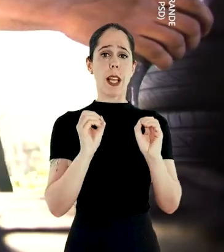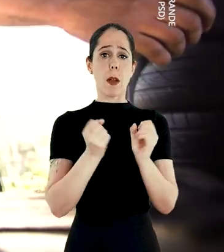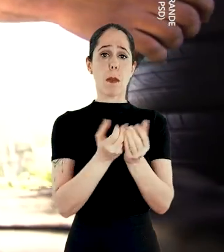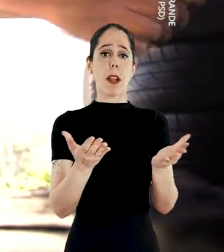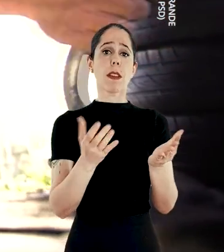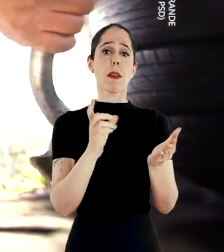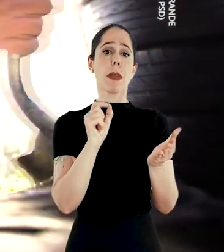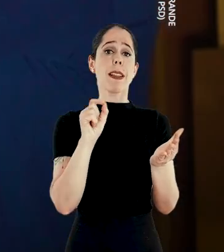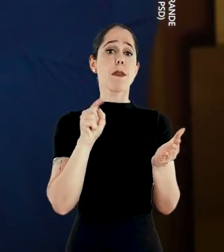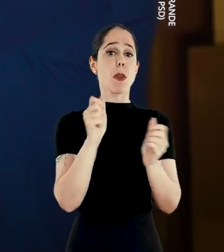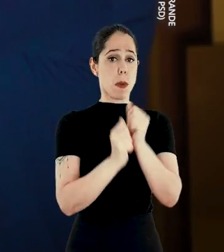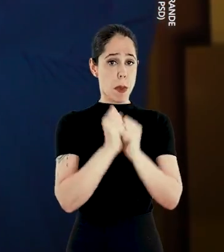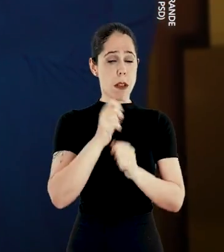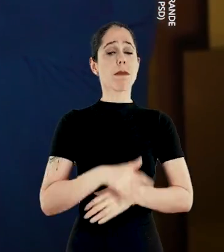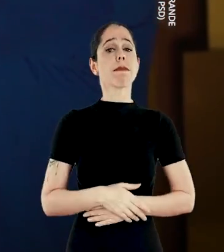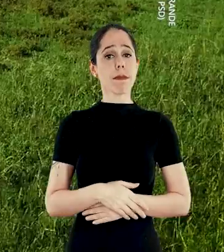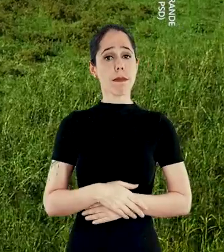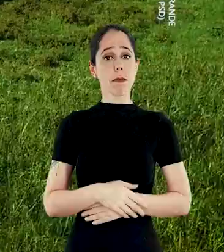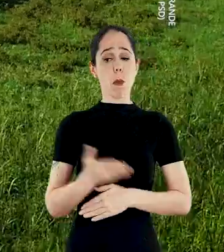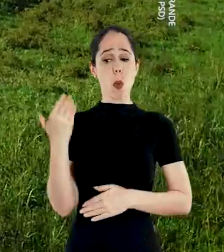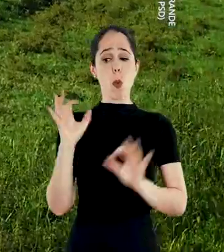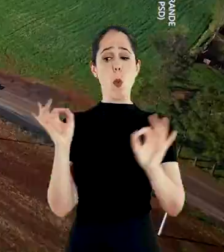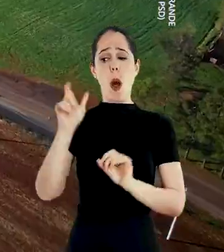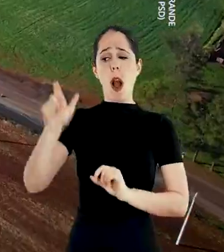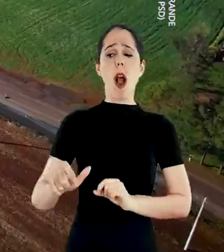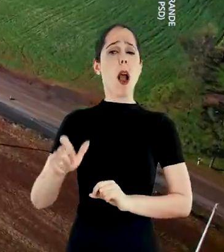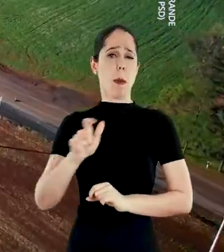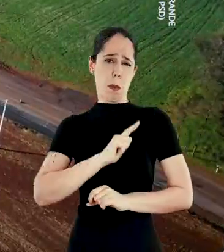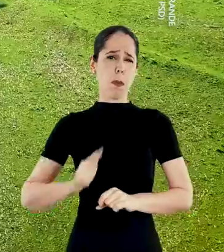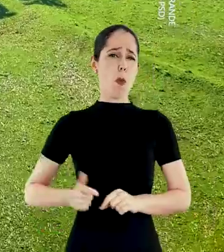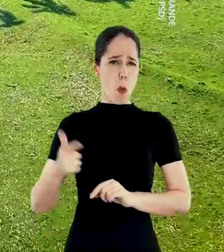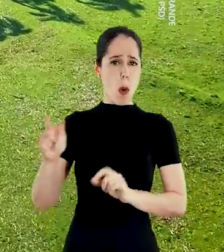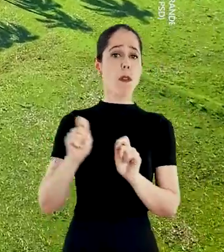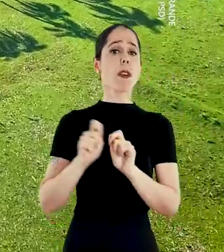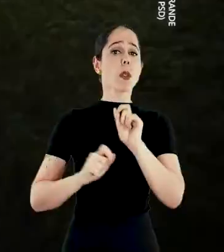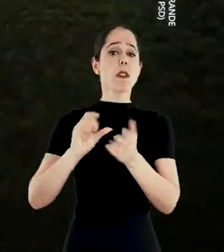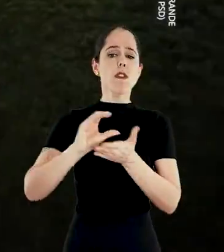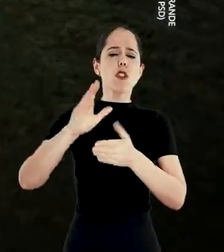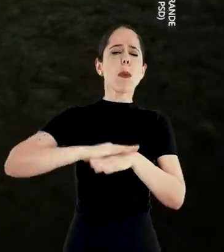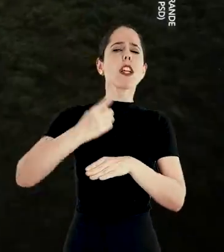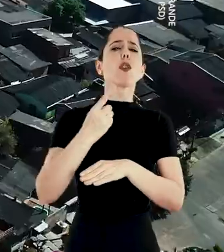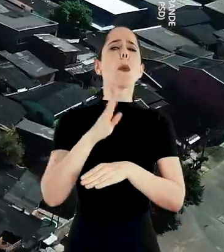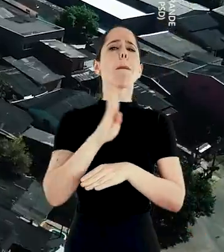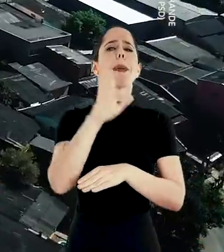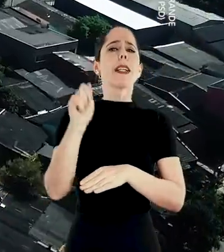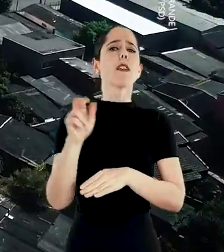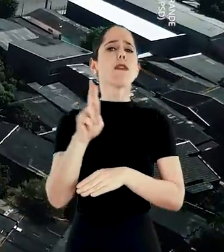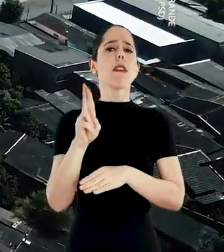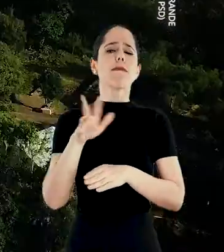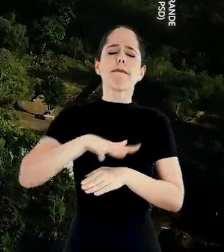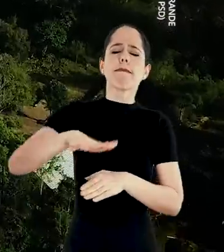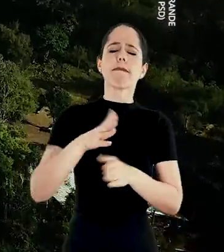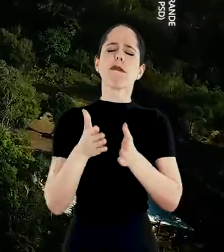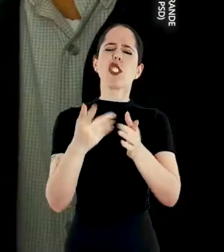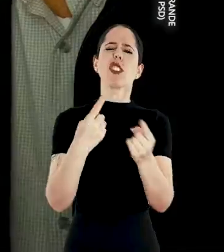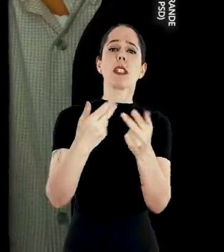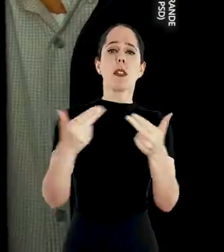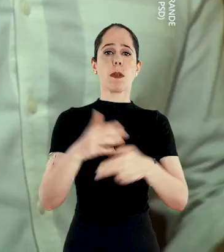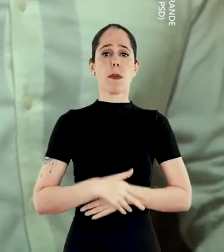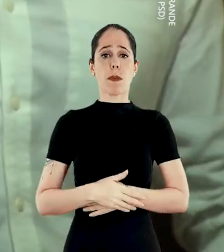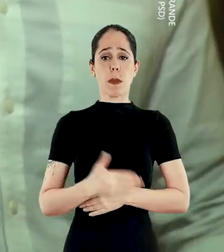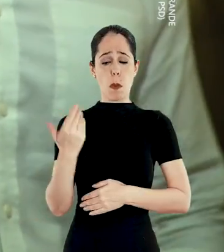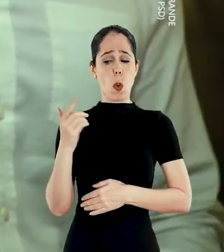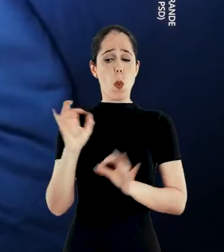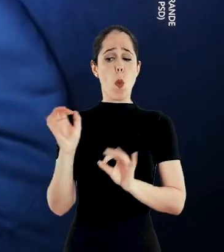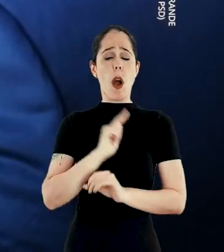zero para 10 mil empresas. Nenhum outro governador investiu mais de um bilhão em estradas. E